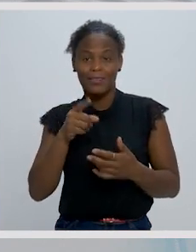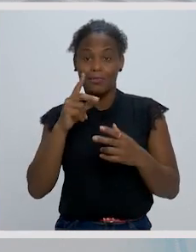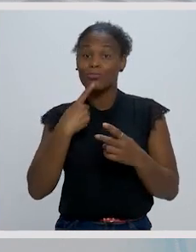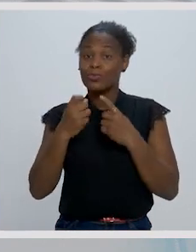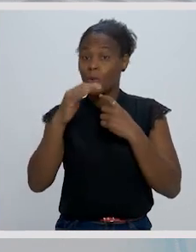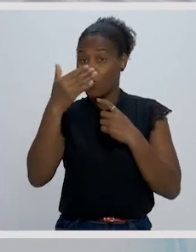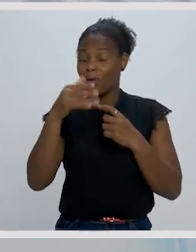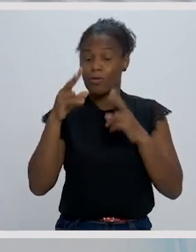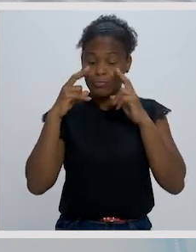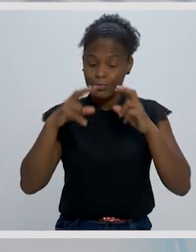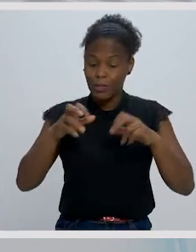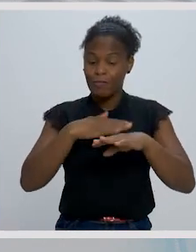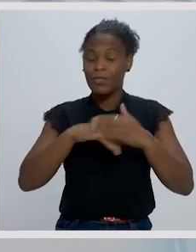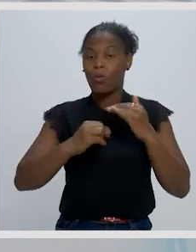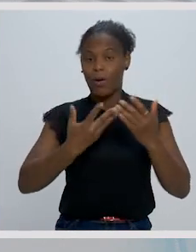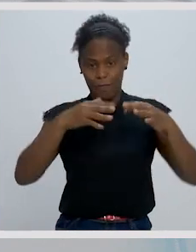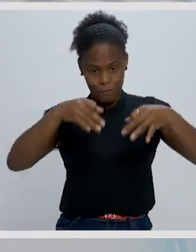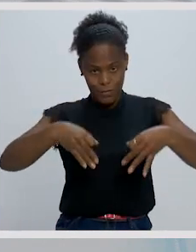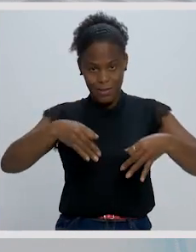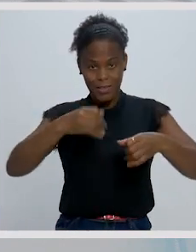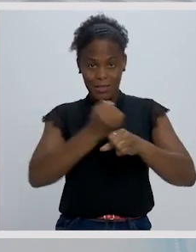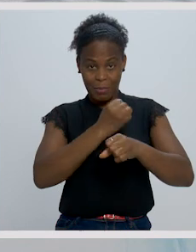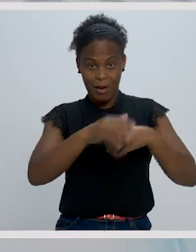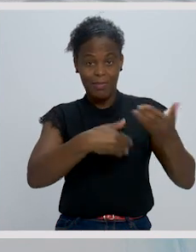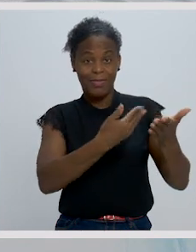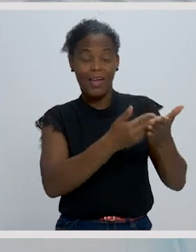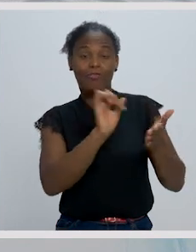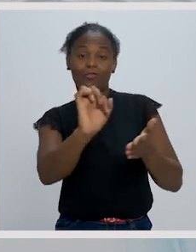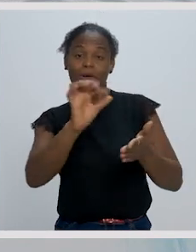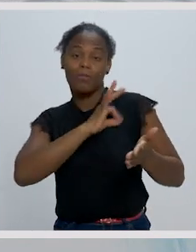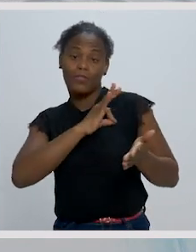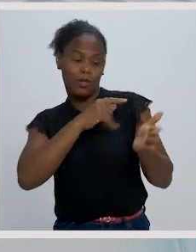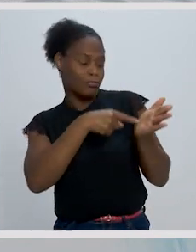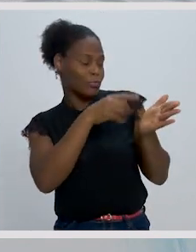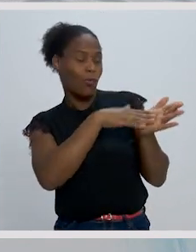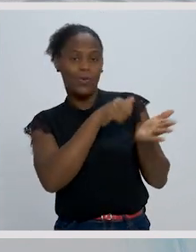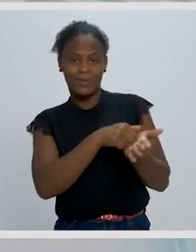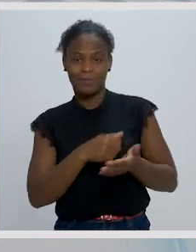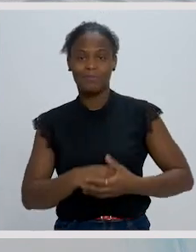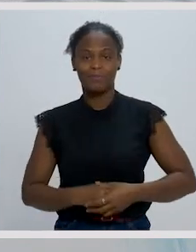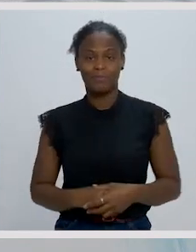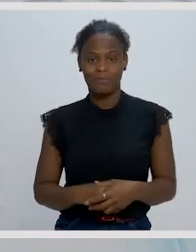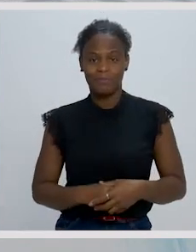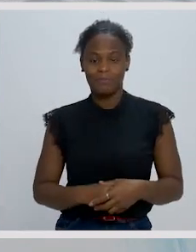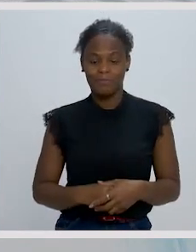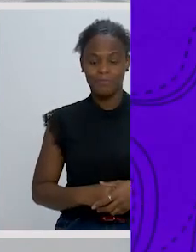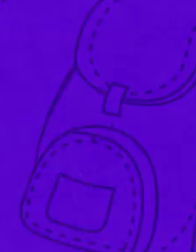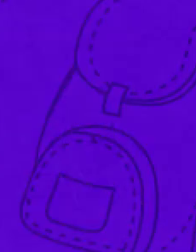sabem, devem fazer as vossas investigações quando terminarem, entregar o trabalho ao professor para ser corrigido.